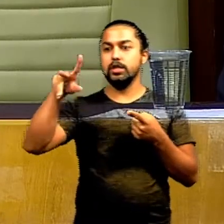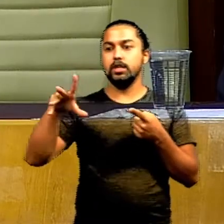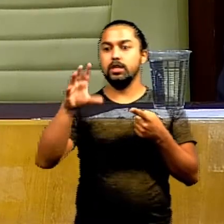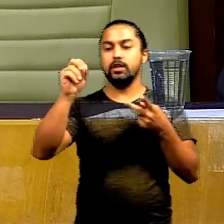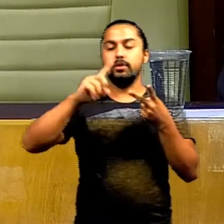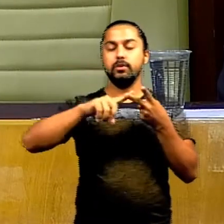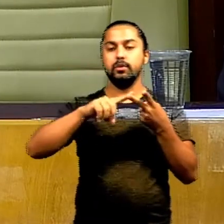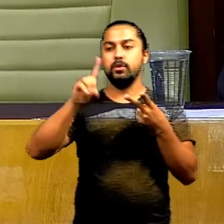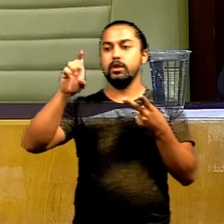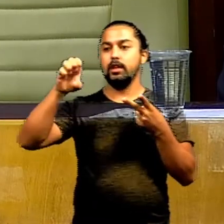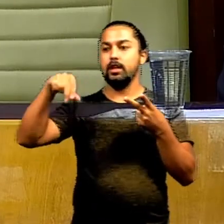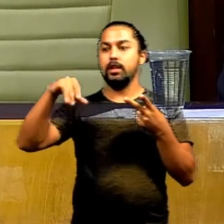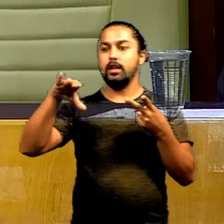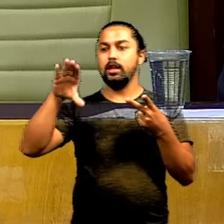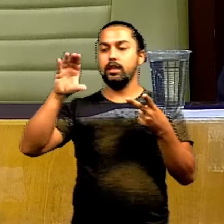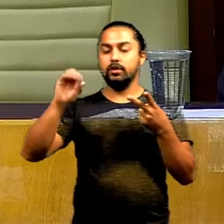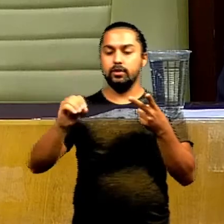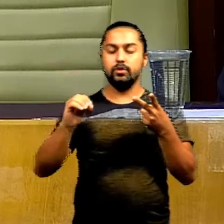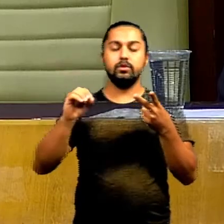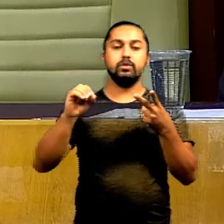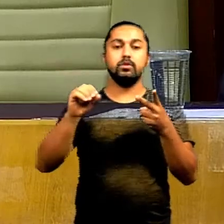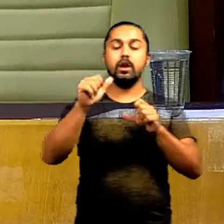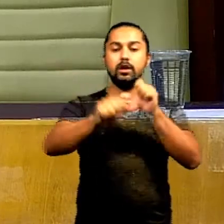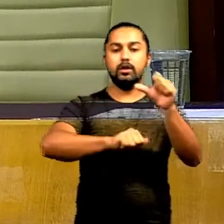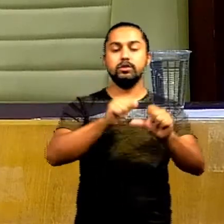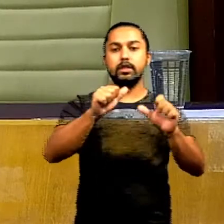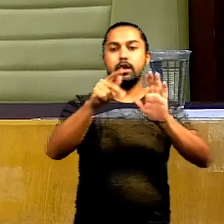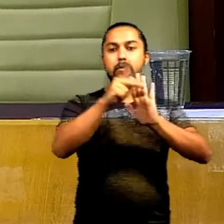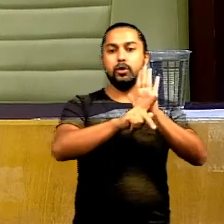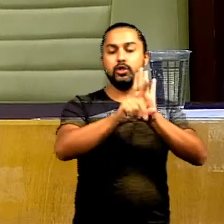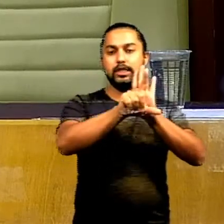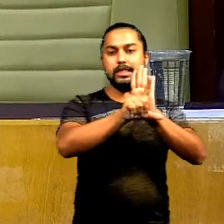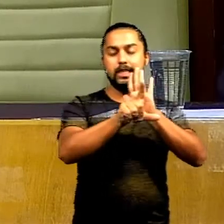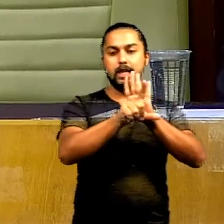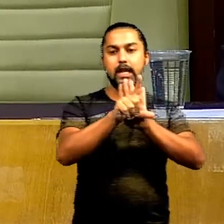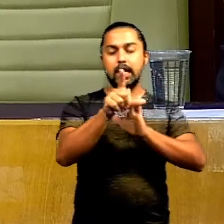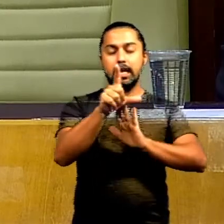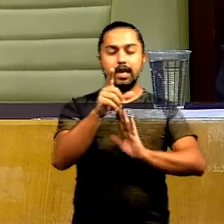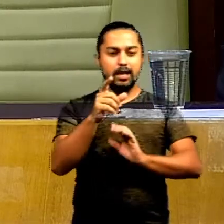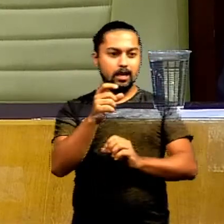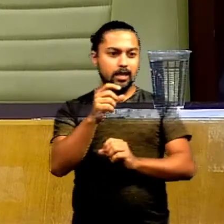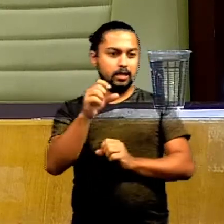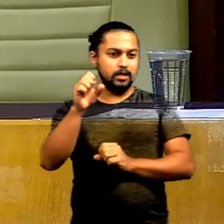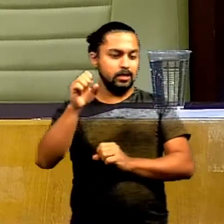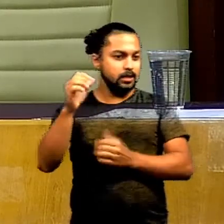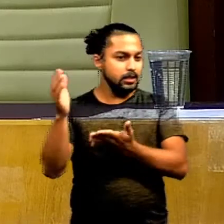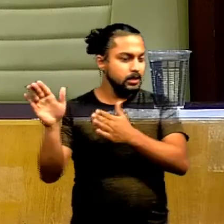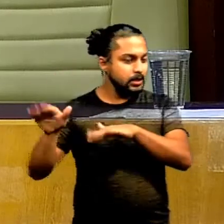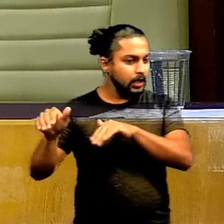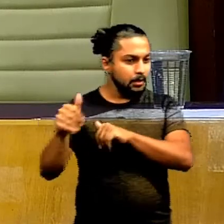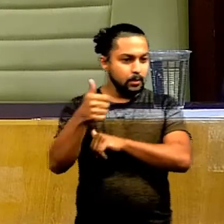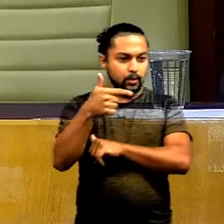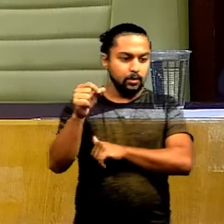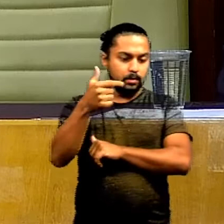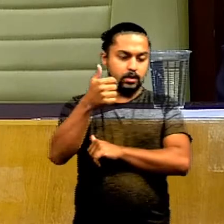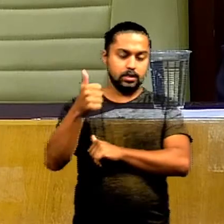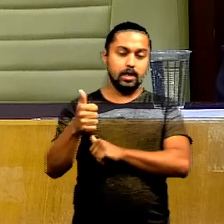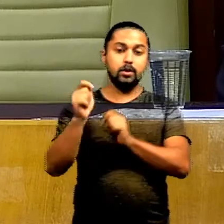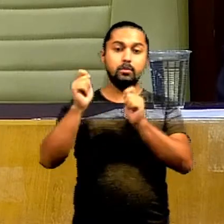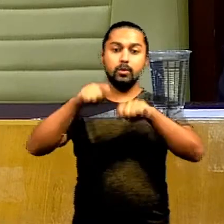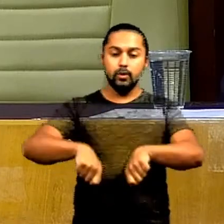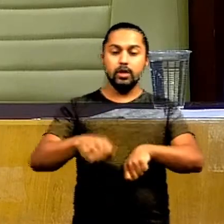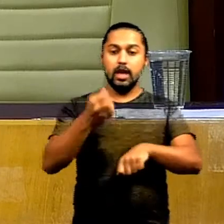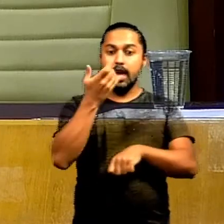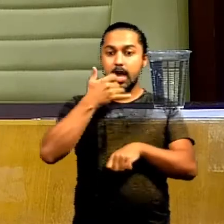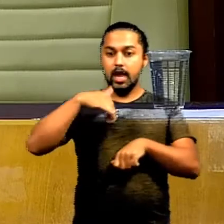Denise Trindade, projeto de lei que altera o número 10.079, de 28 de setembro de 2017, que assegura a todas as crianças